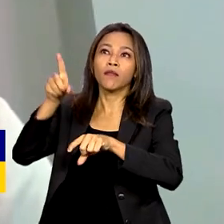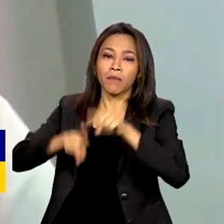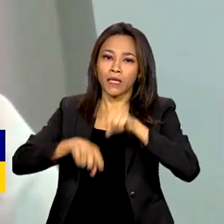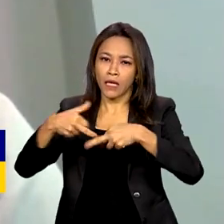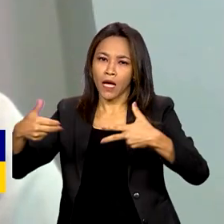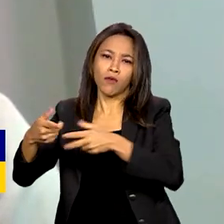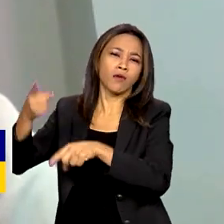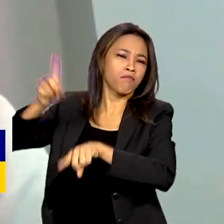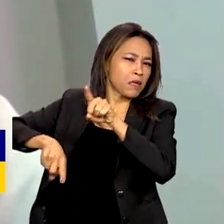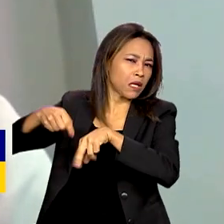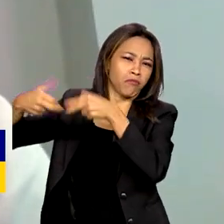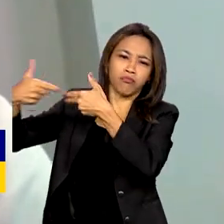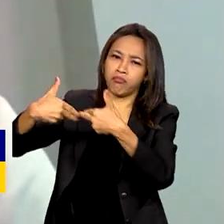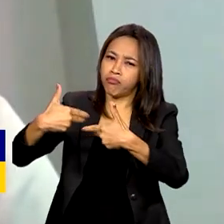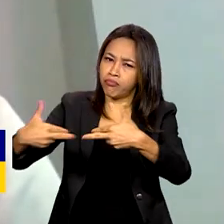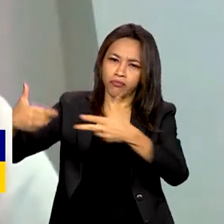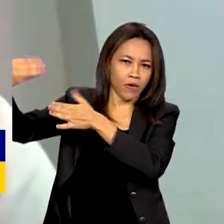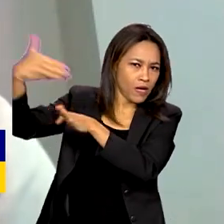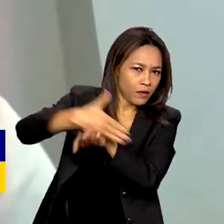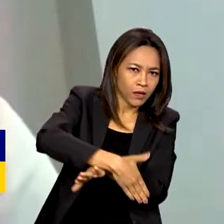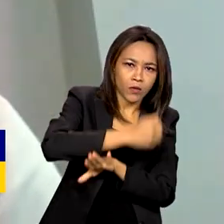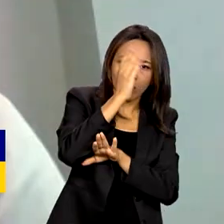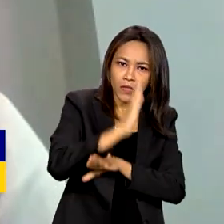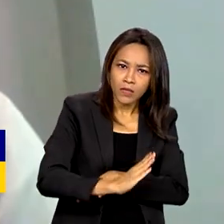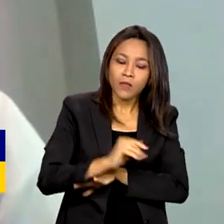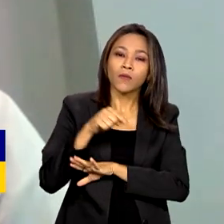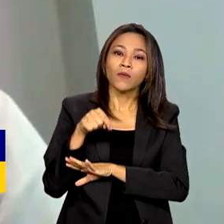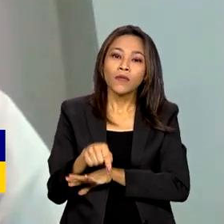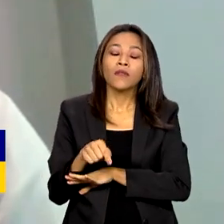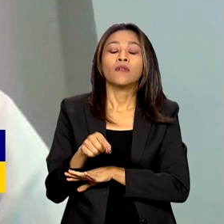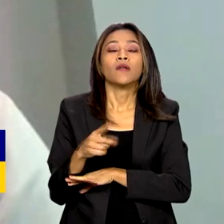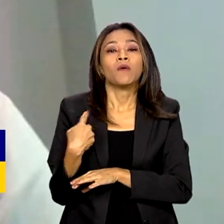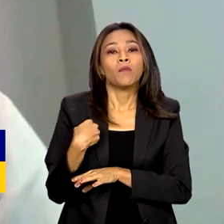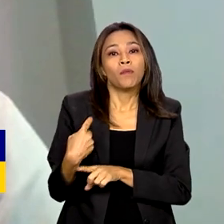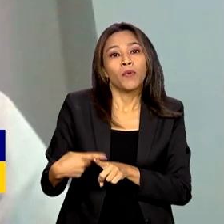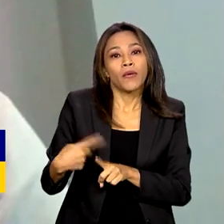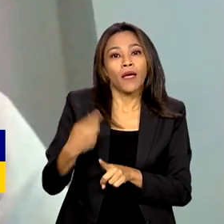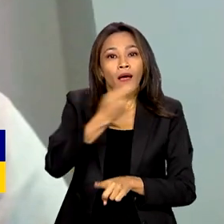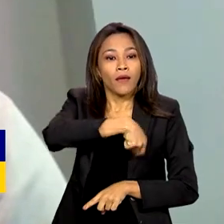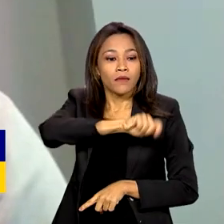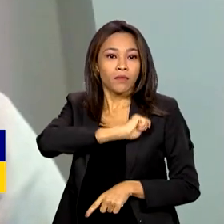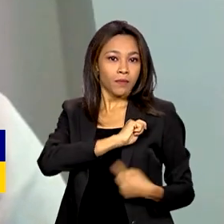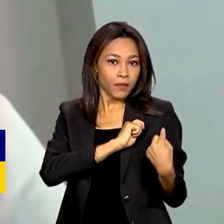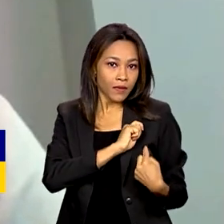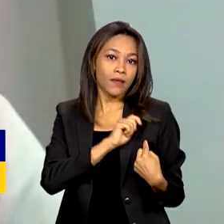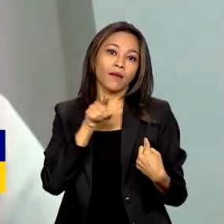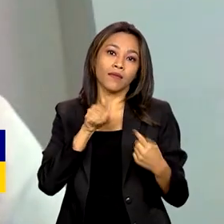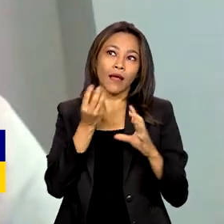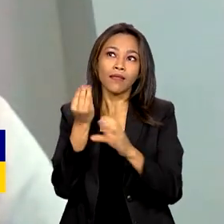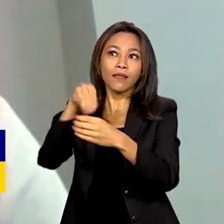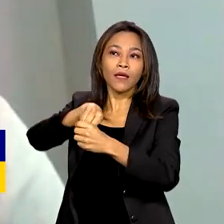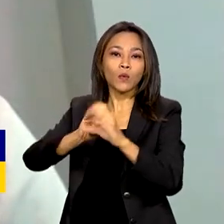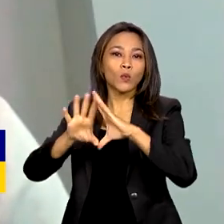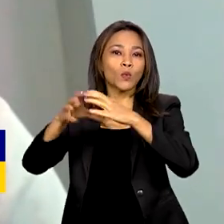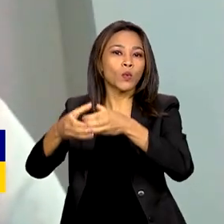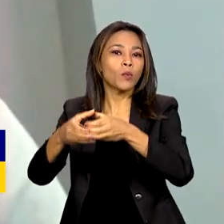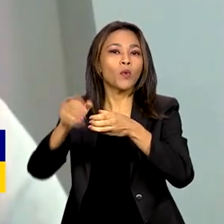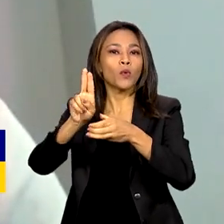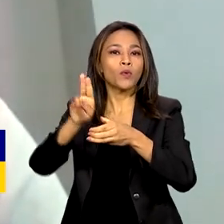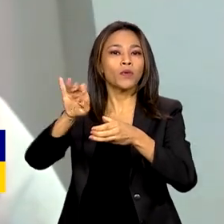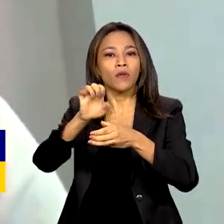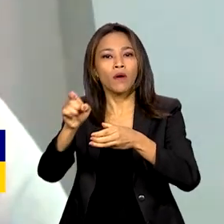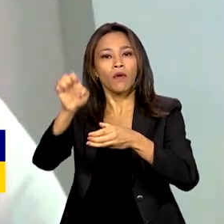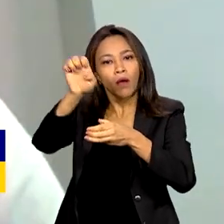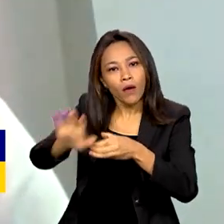nesse sentido, é bastante complicado, ainda mais do que você tenha a Espanha, obviamente, fazendo parte da União Europeia. Então, tudo tem que ser